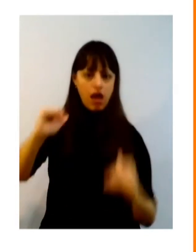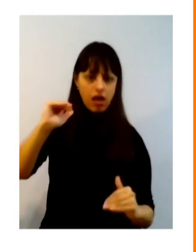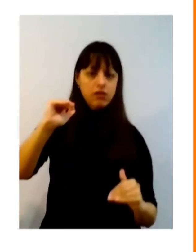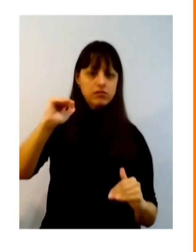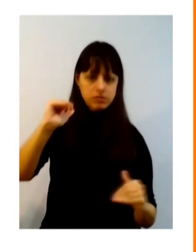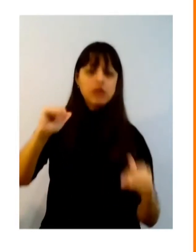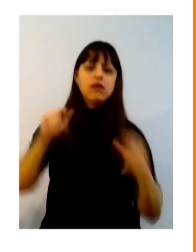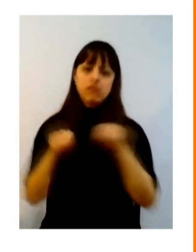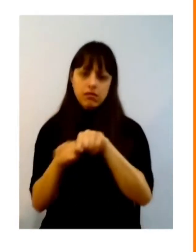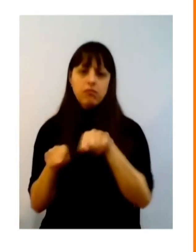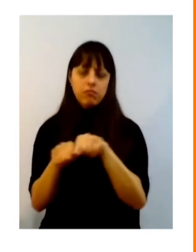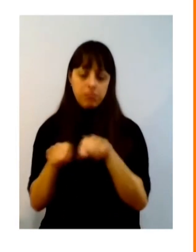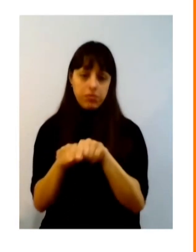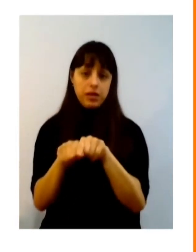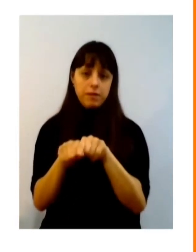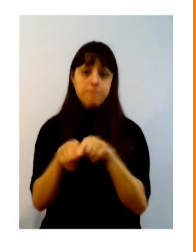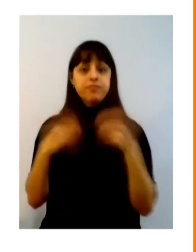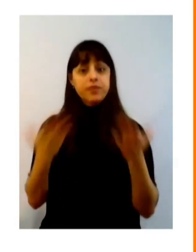momento.